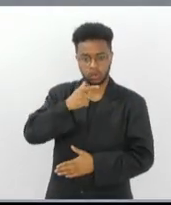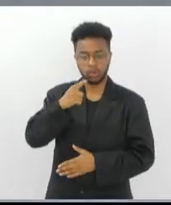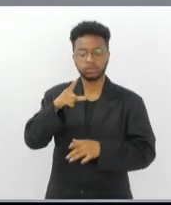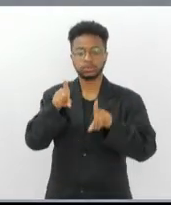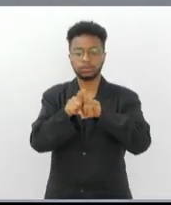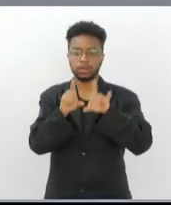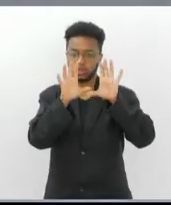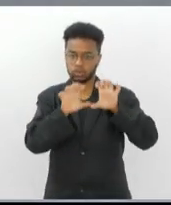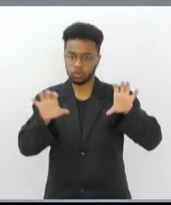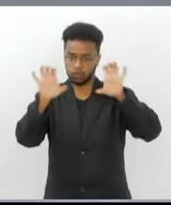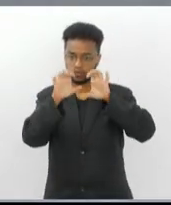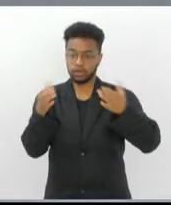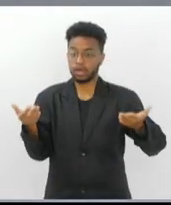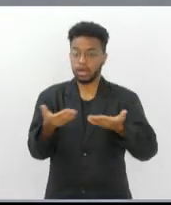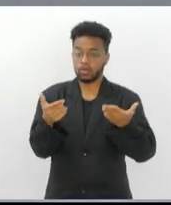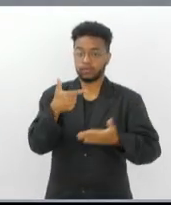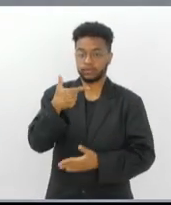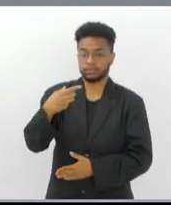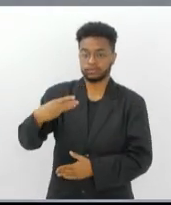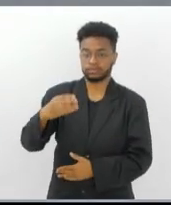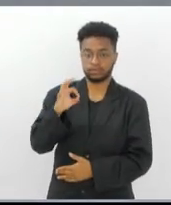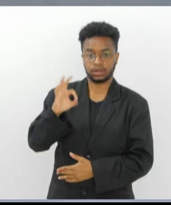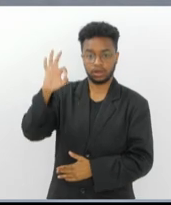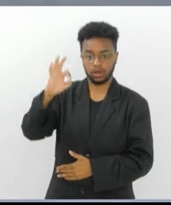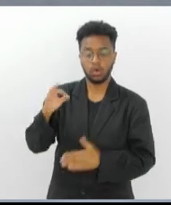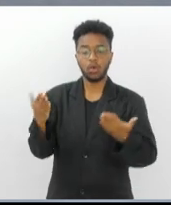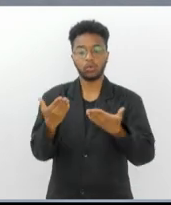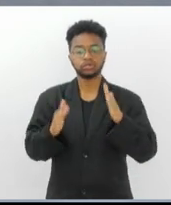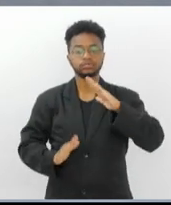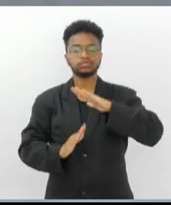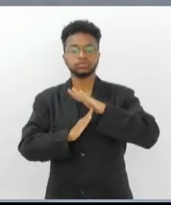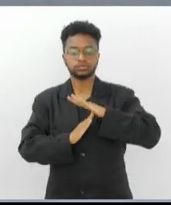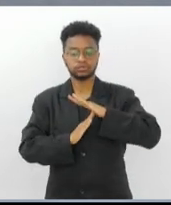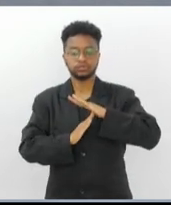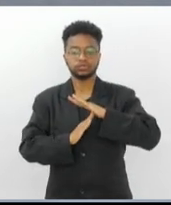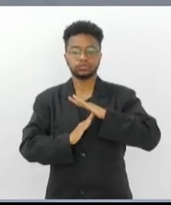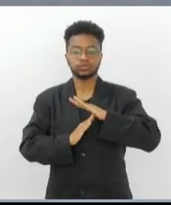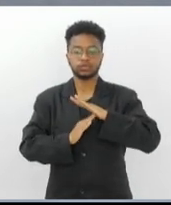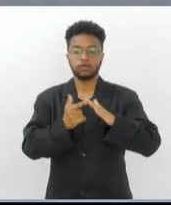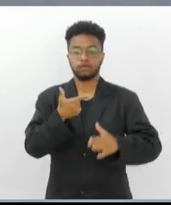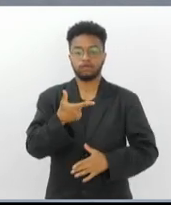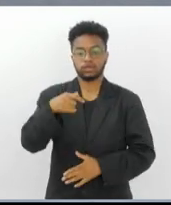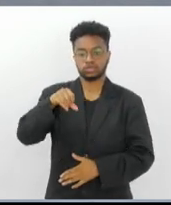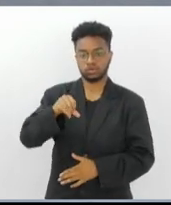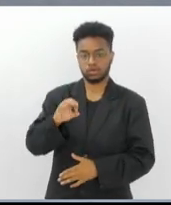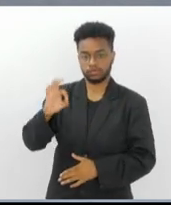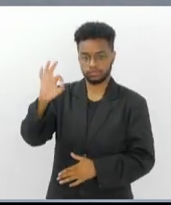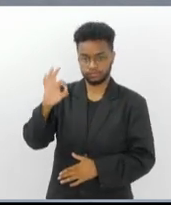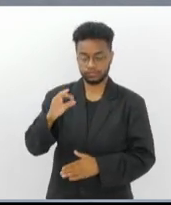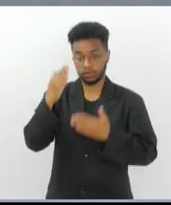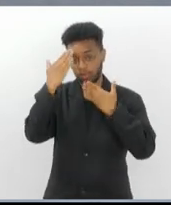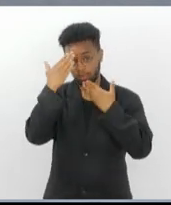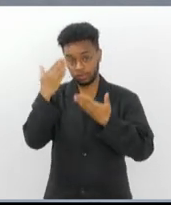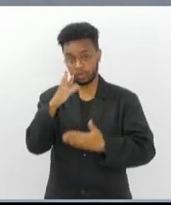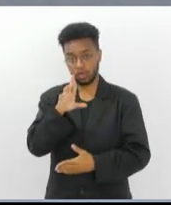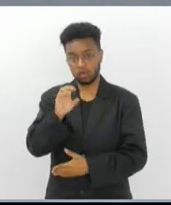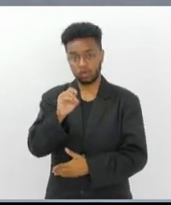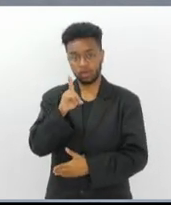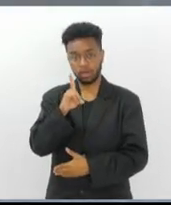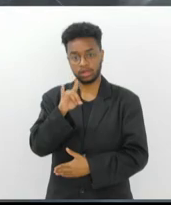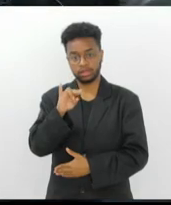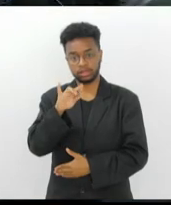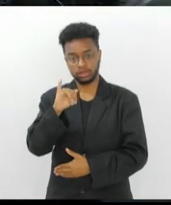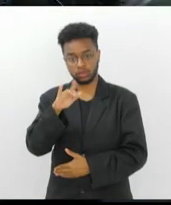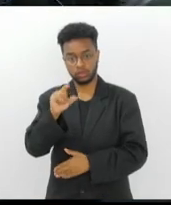nuvens. Nesse momento faz 23 graus. A máxima prevista para hoje é de 29 graus. Obrigado, Rodrigo Melo, pelas